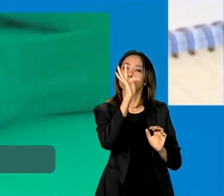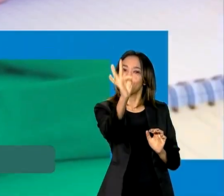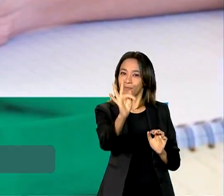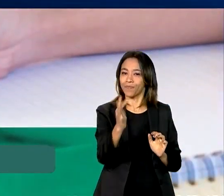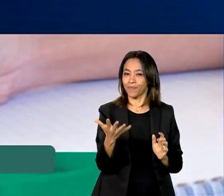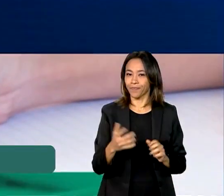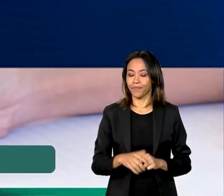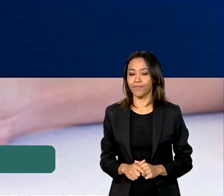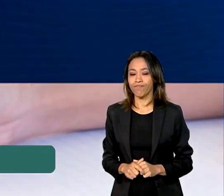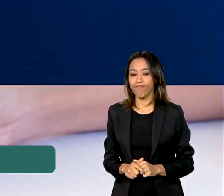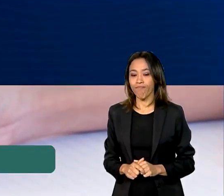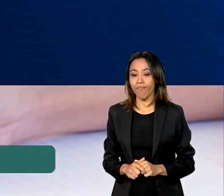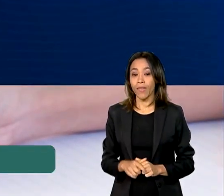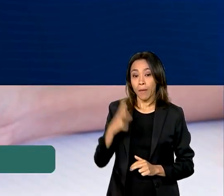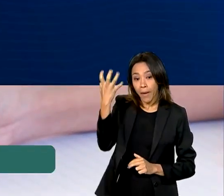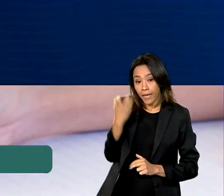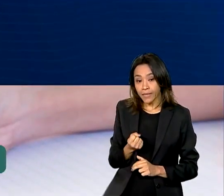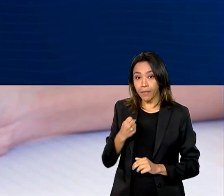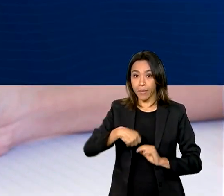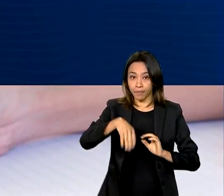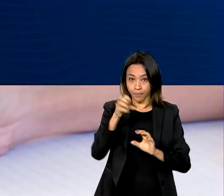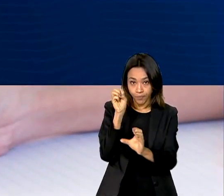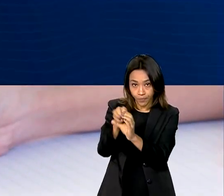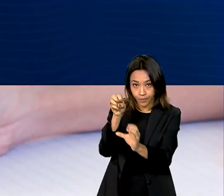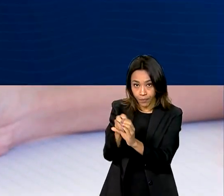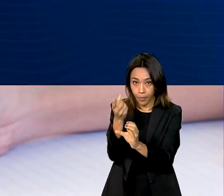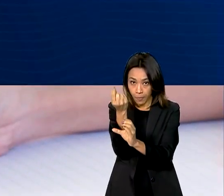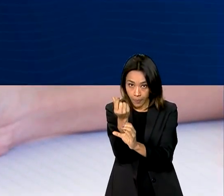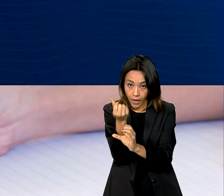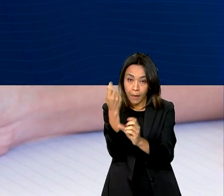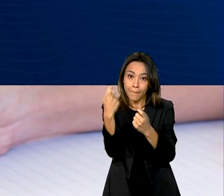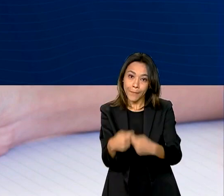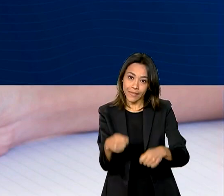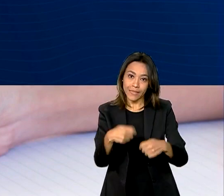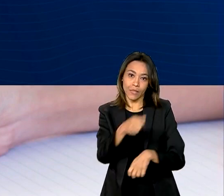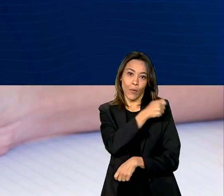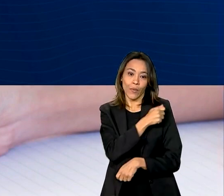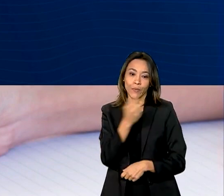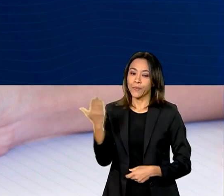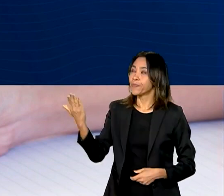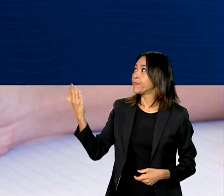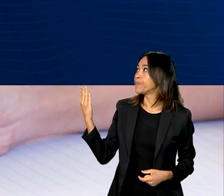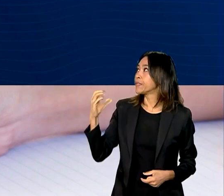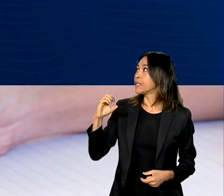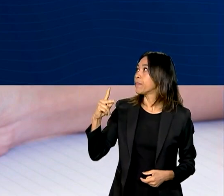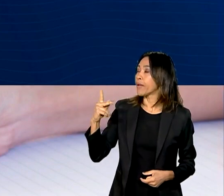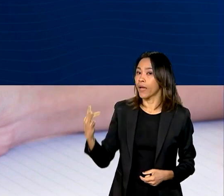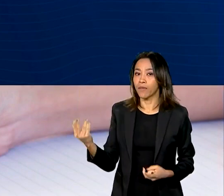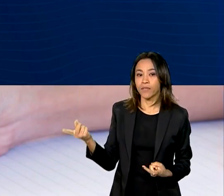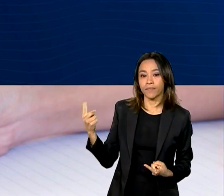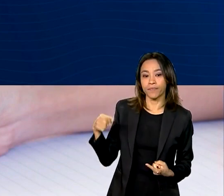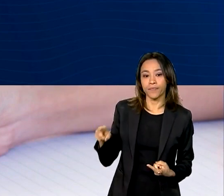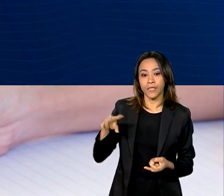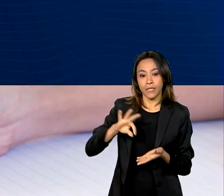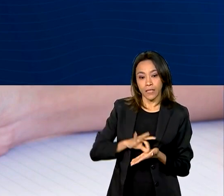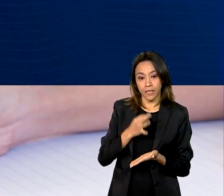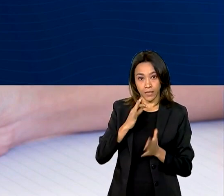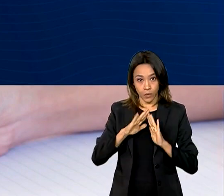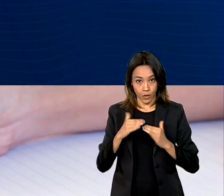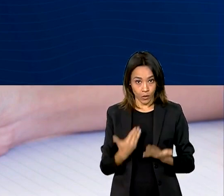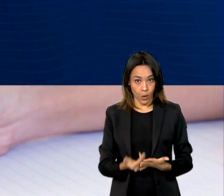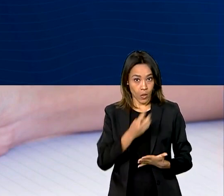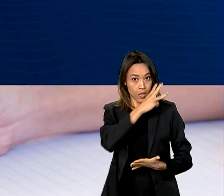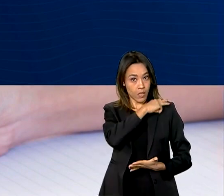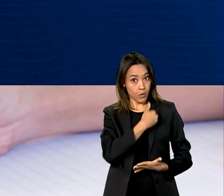Para receber a poupança do ensino médio, basta o aluno ter CPF e matrícula em série do ensino